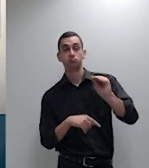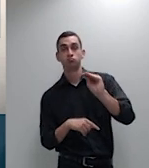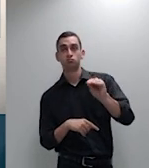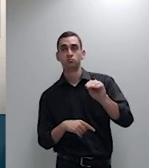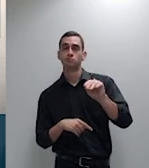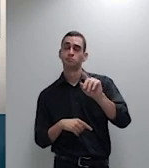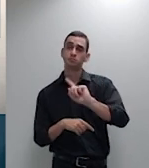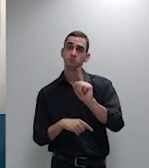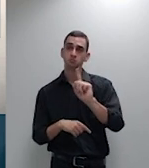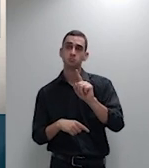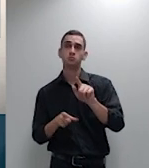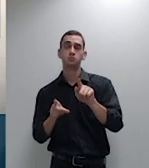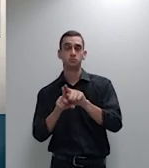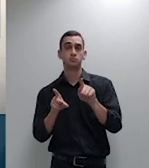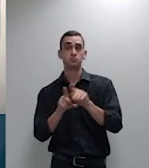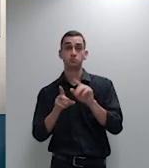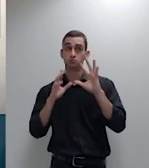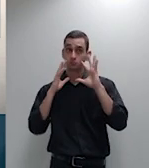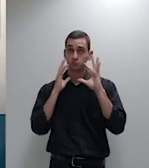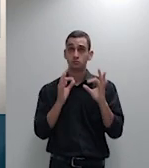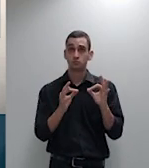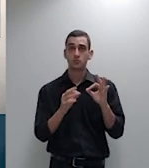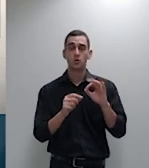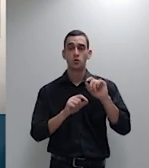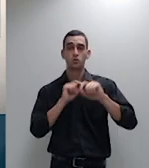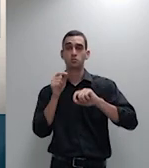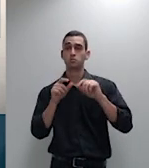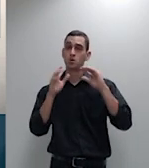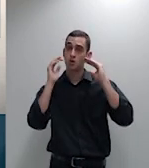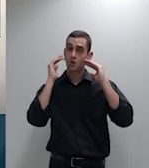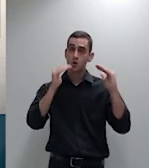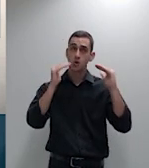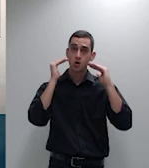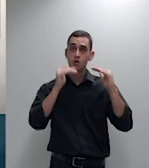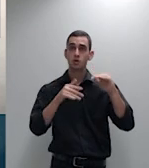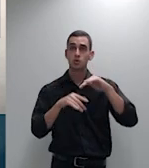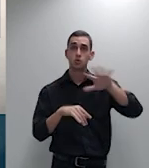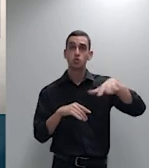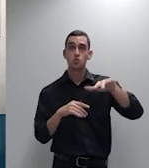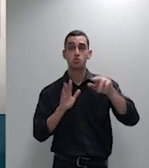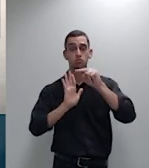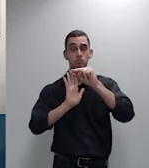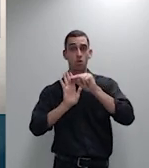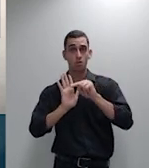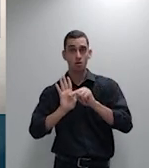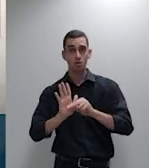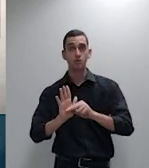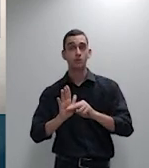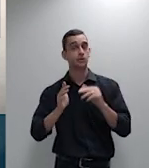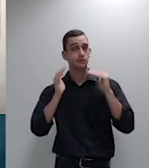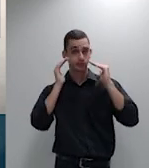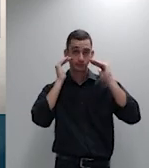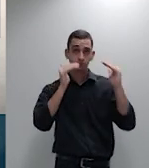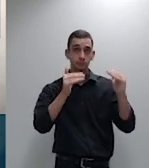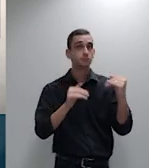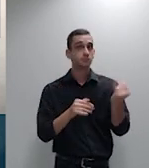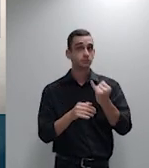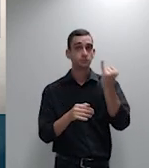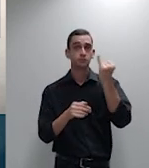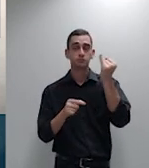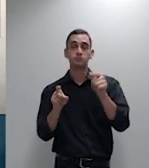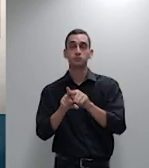passar por cima de sua normatividade obviamente seria o caso de